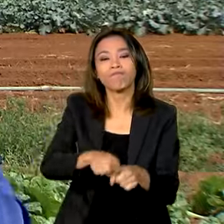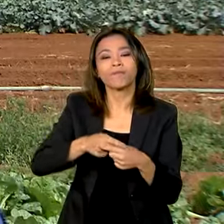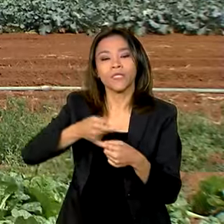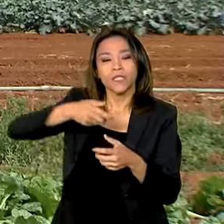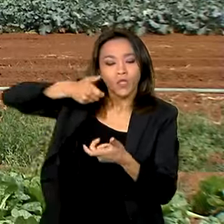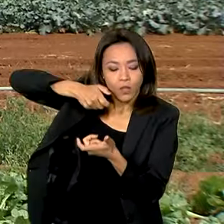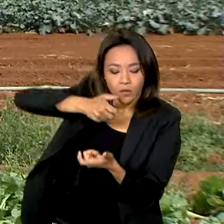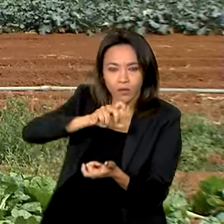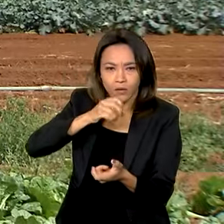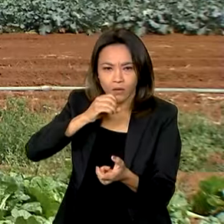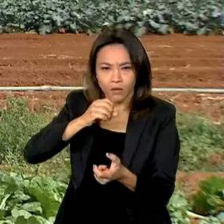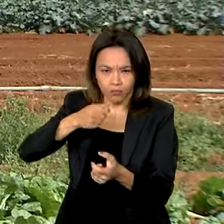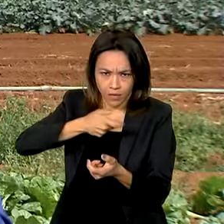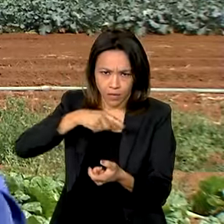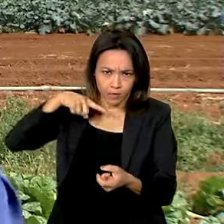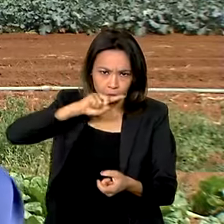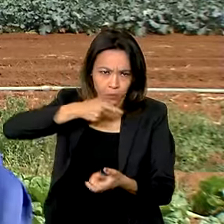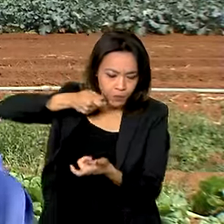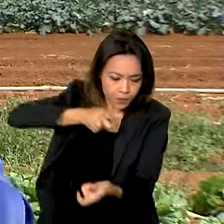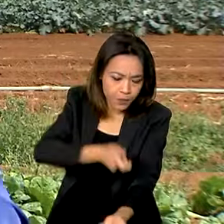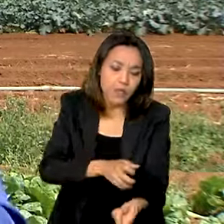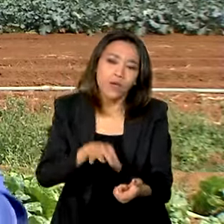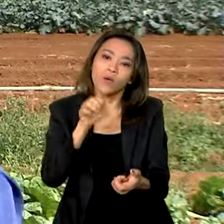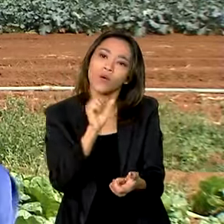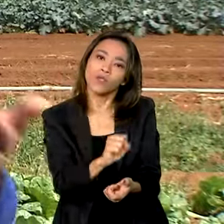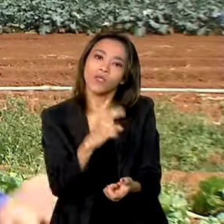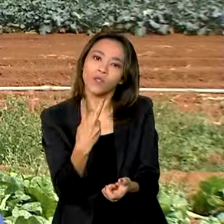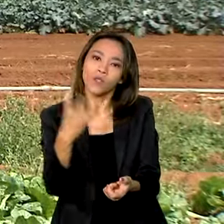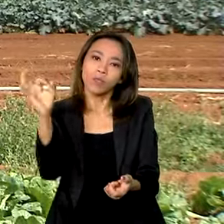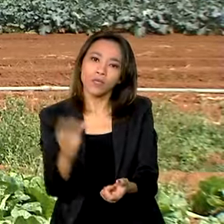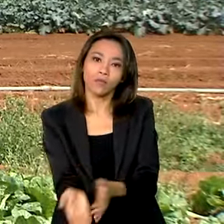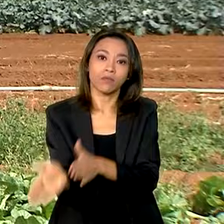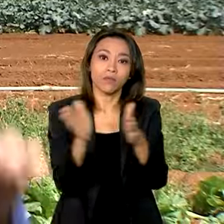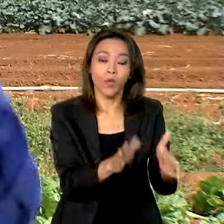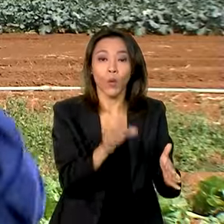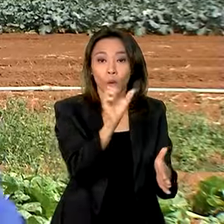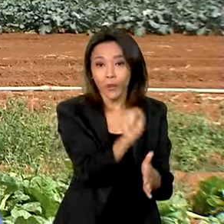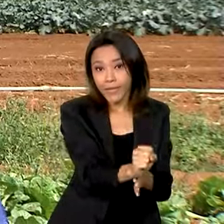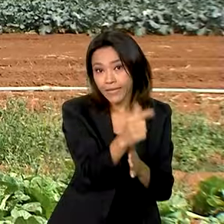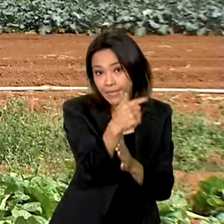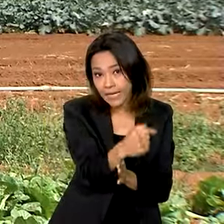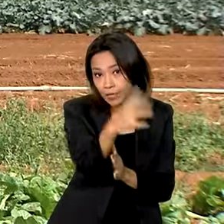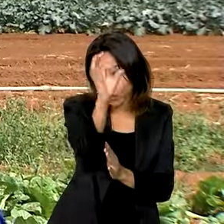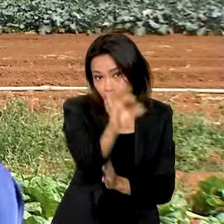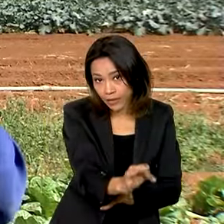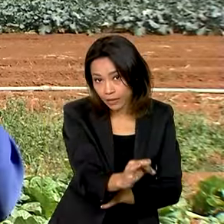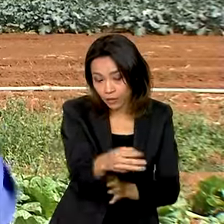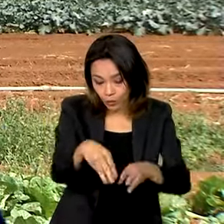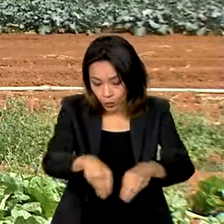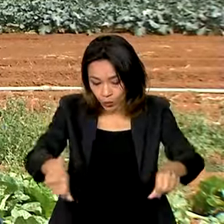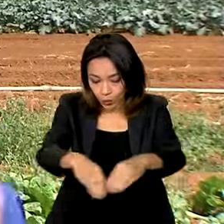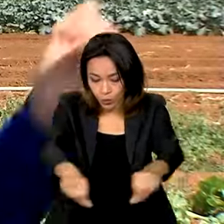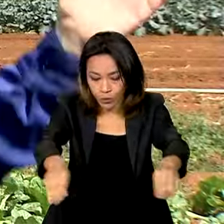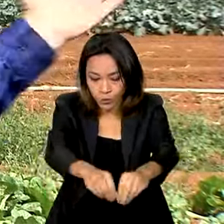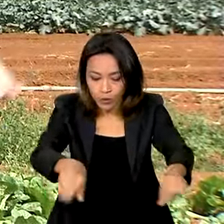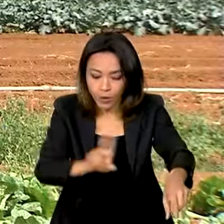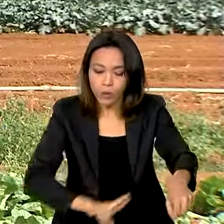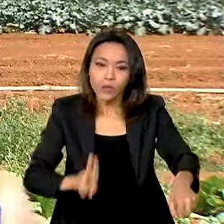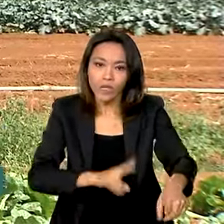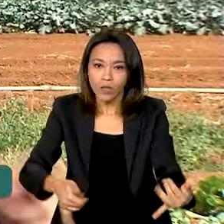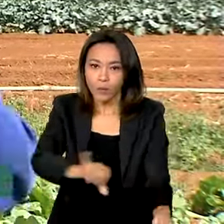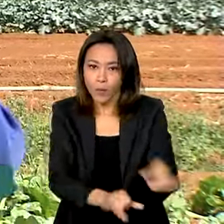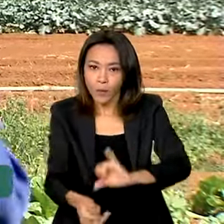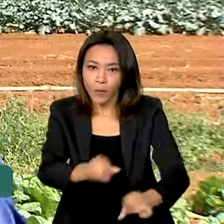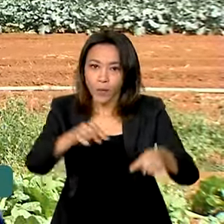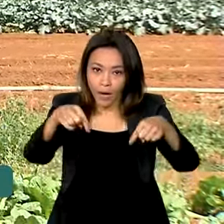consumo de fertilizantes no país. Por outro lado, mais de 87% desses insumos utilizados nas lavouras